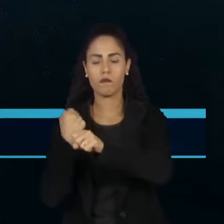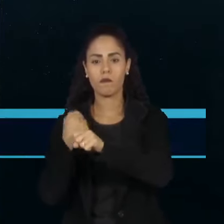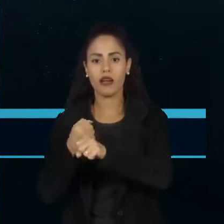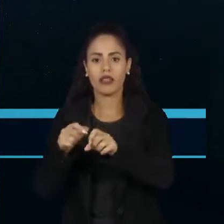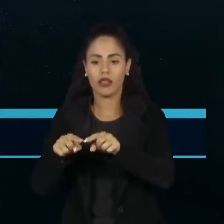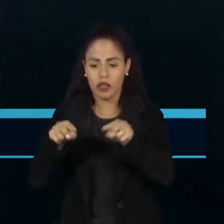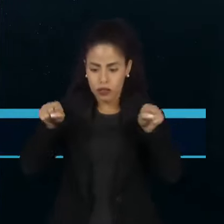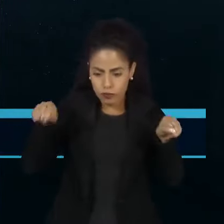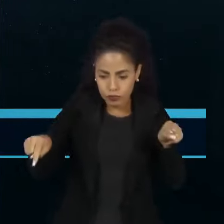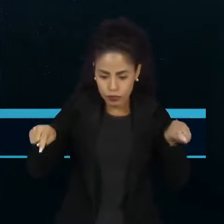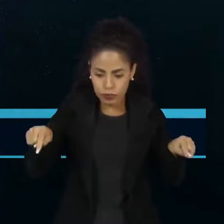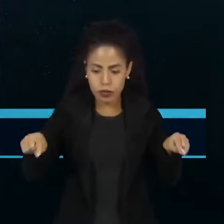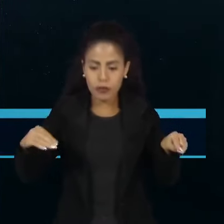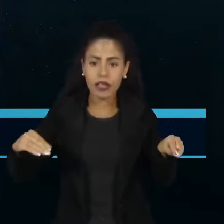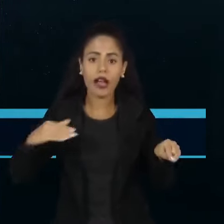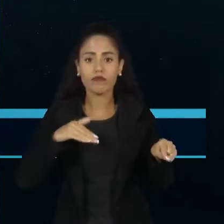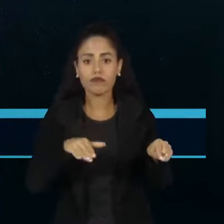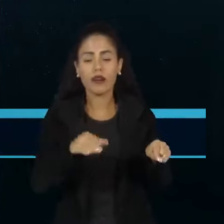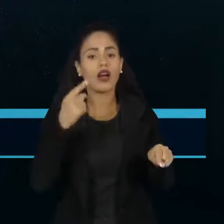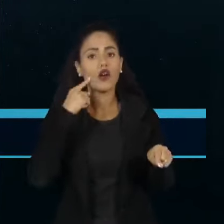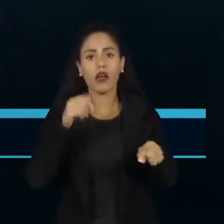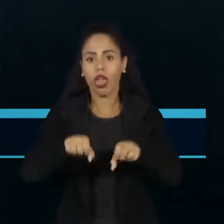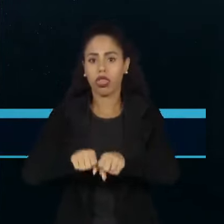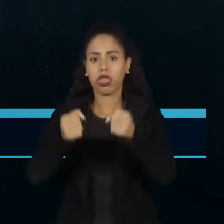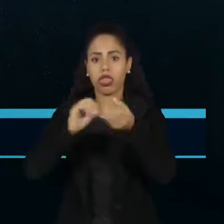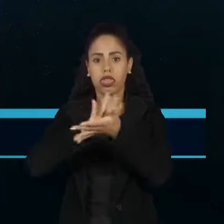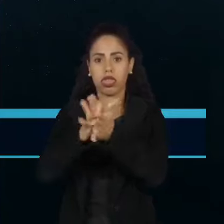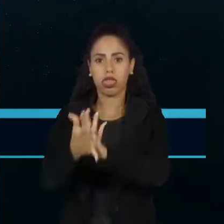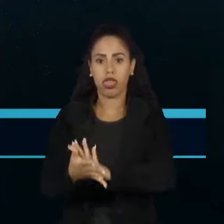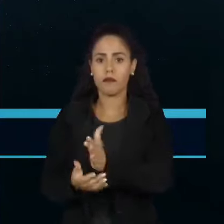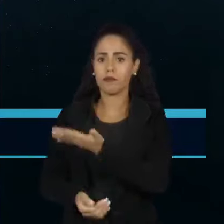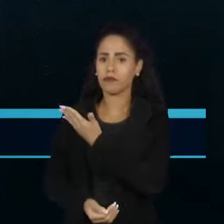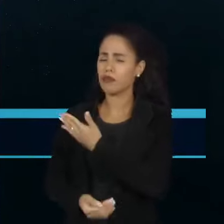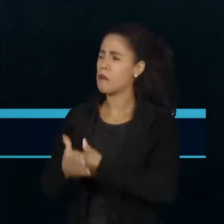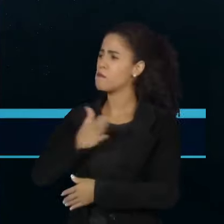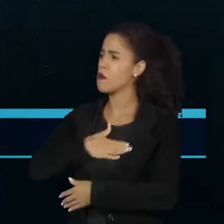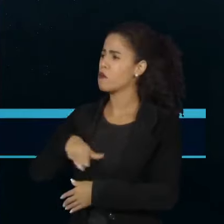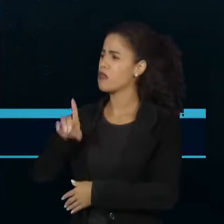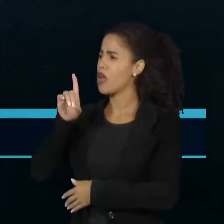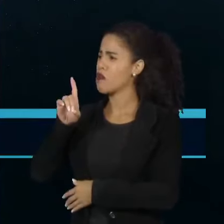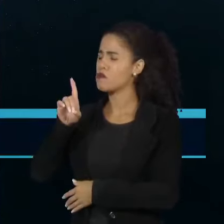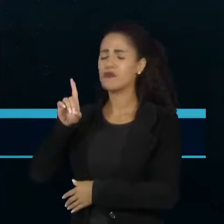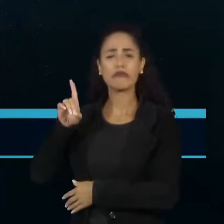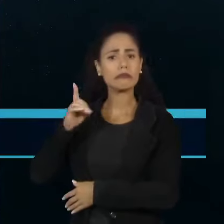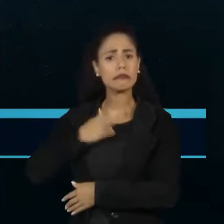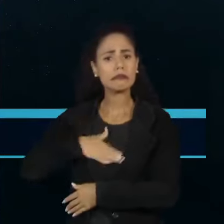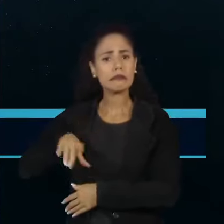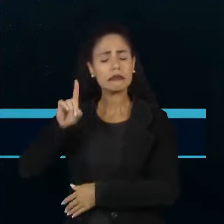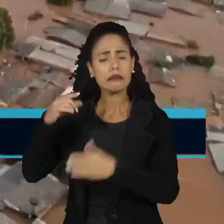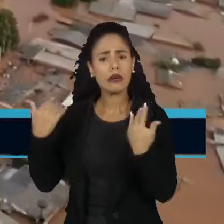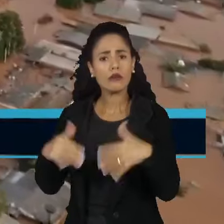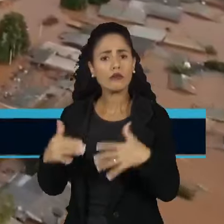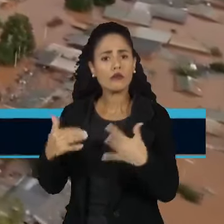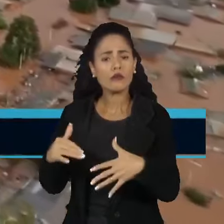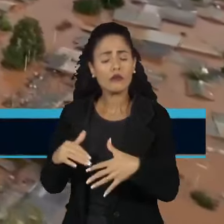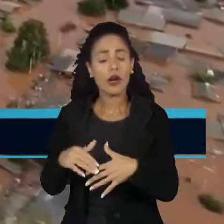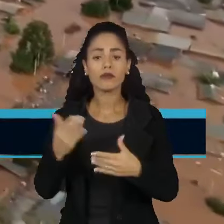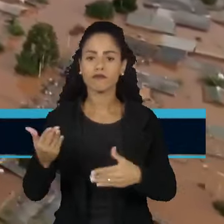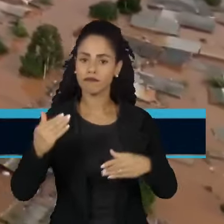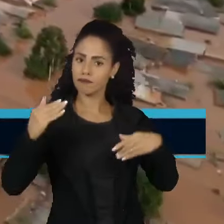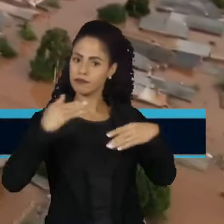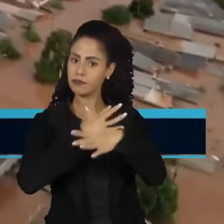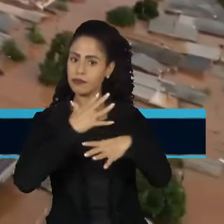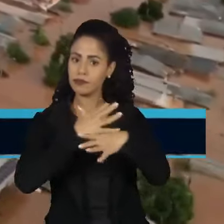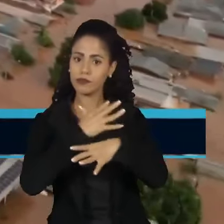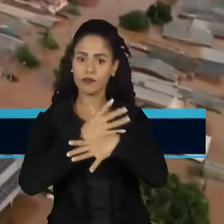cidades de Arroio do Meio e Lageado, foi destruída. Meu Deus do céu! Meu Deus! As cidades que